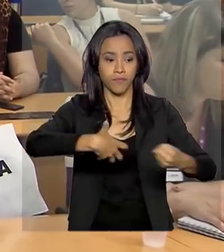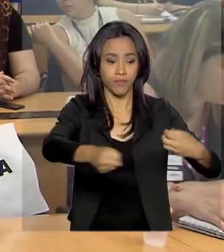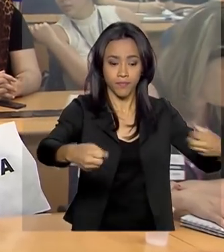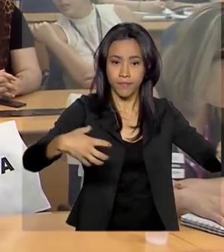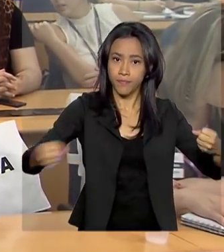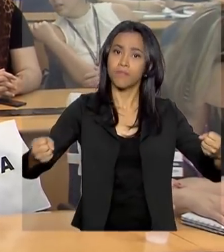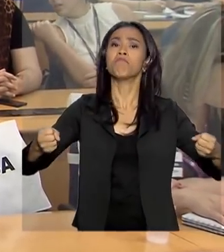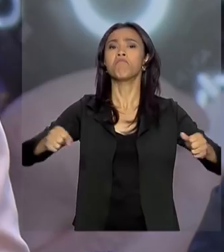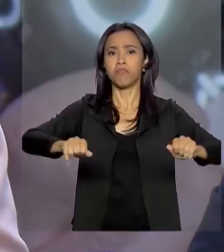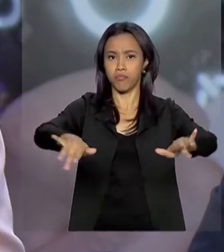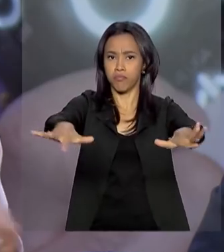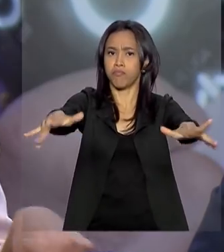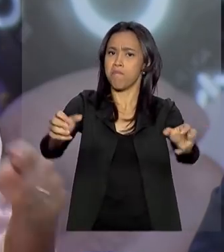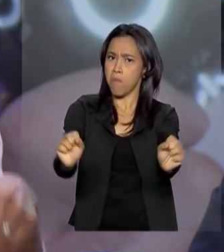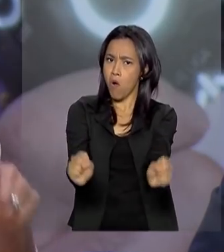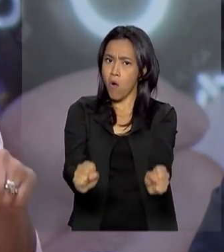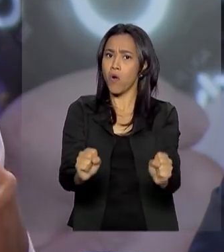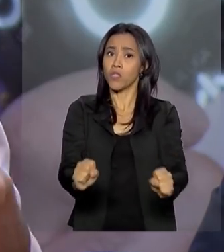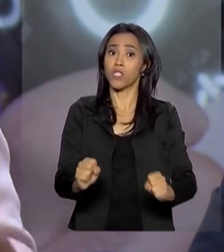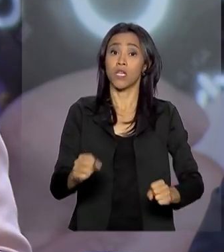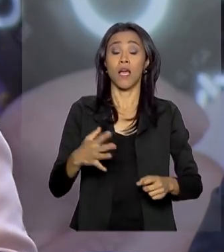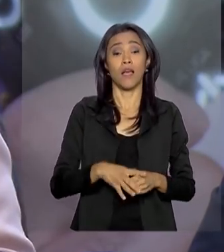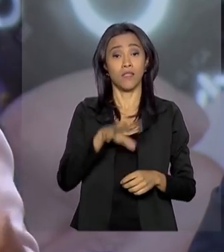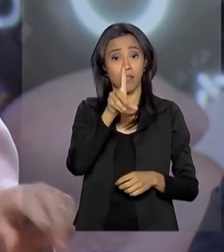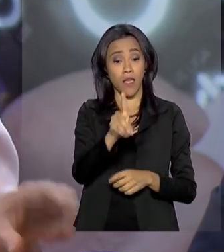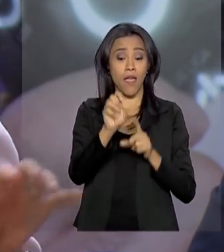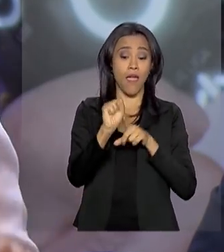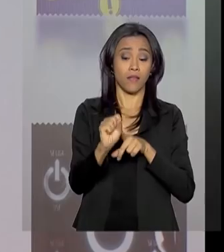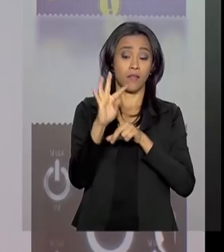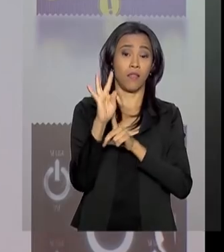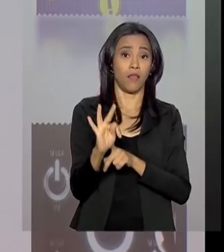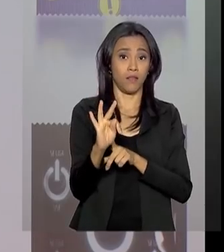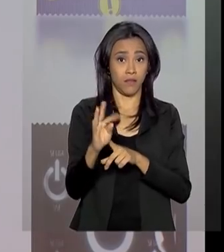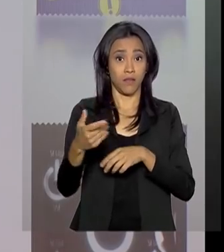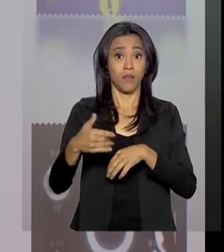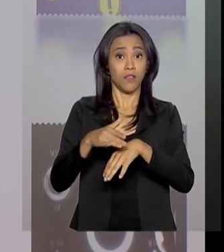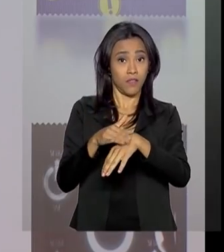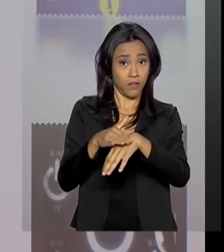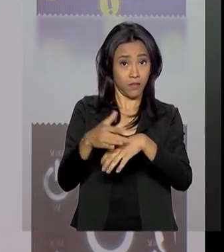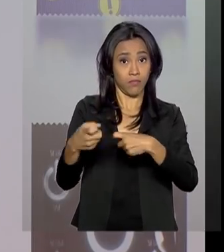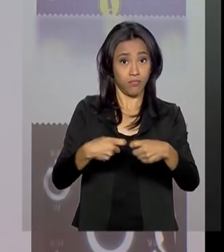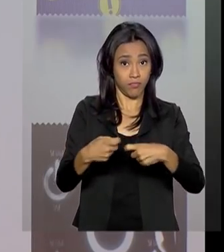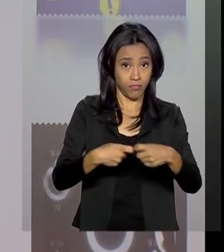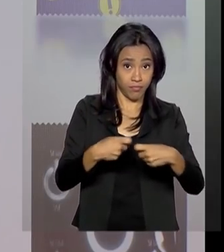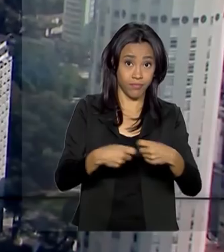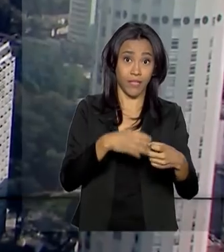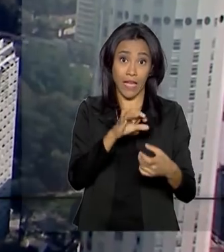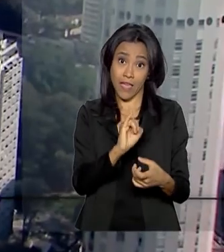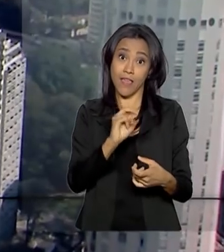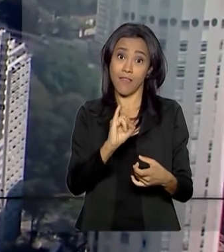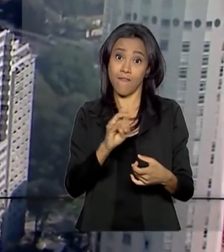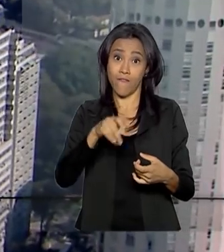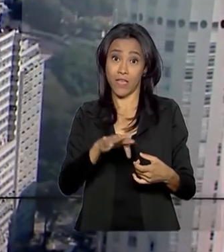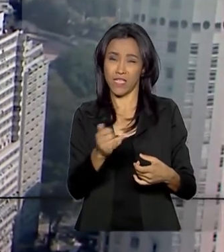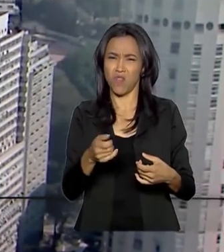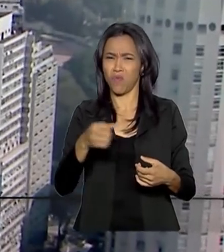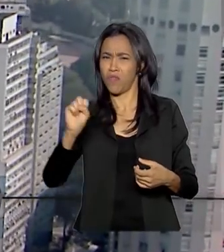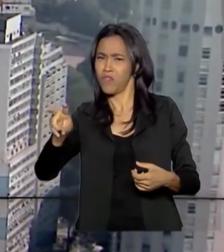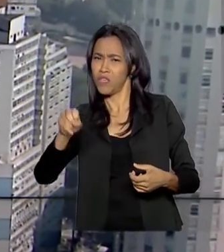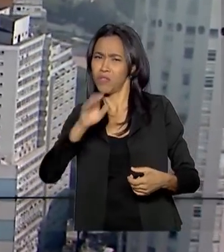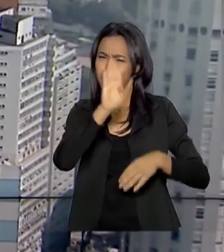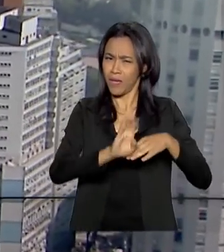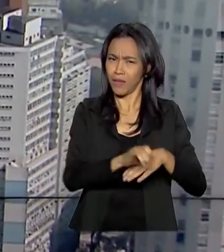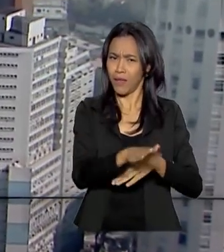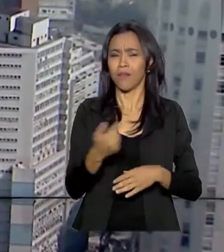sinais e sintomas. As ISTs são causadas por mais de 30 vírus e bactérias. E o